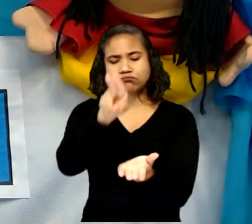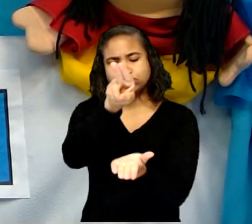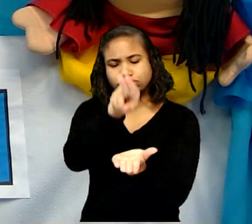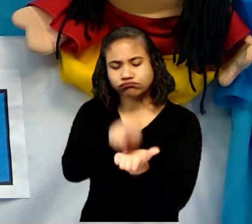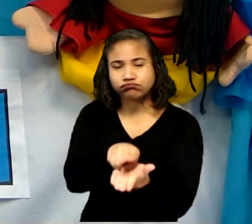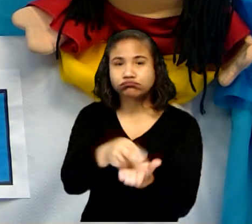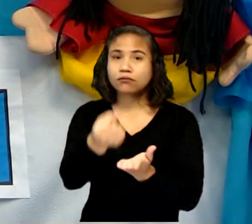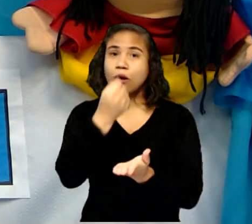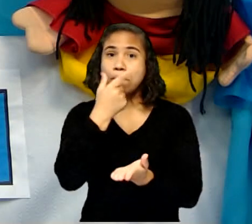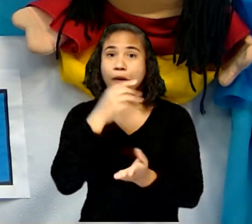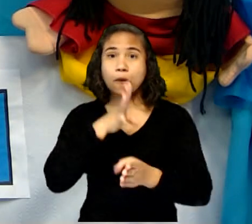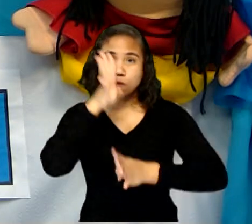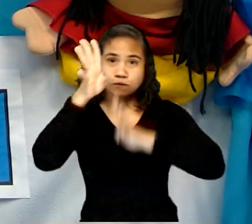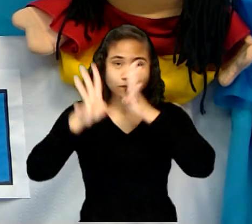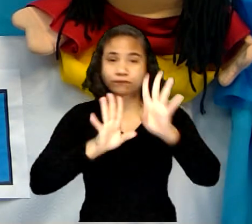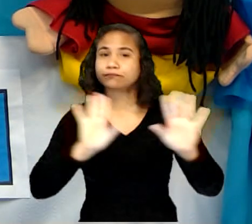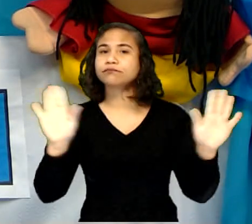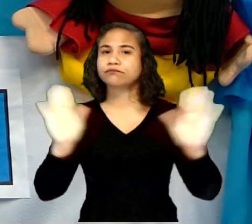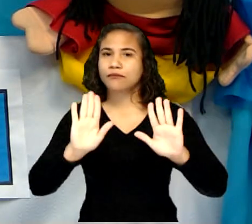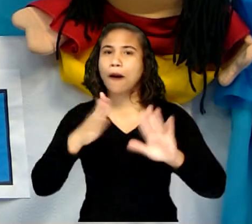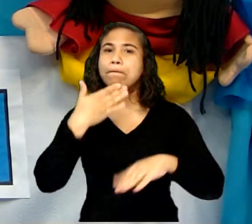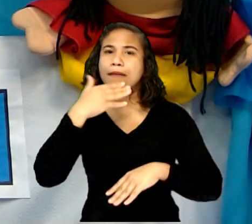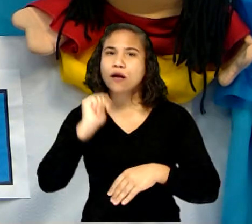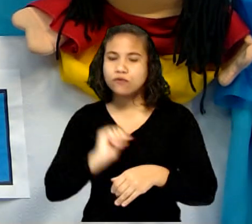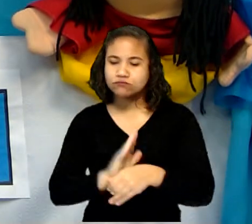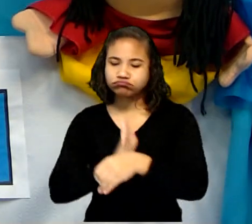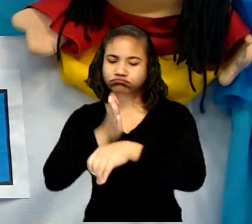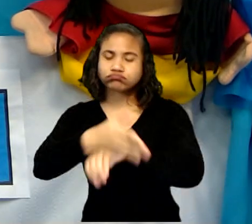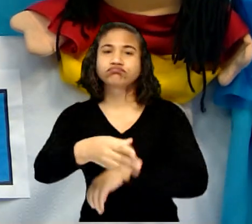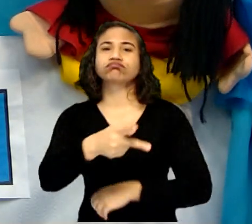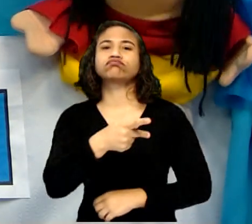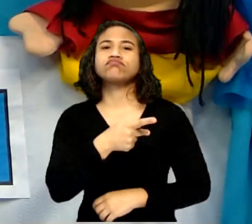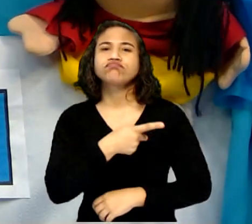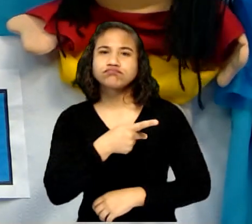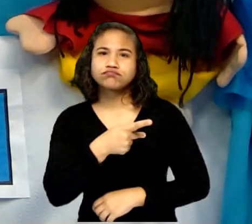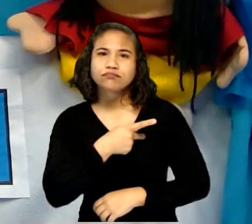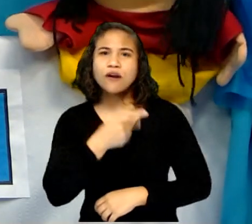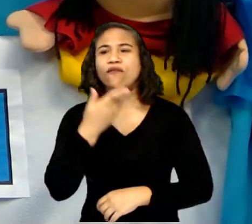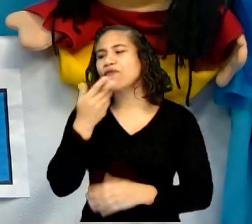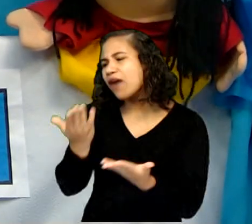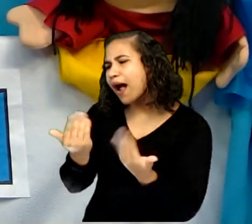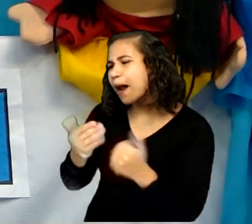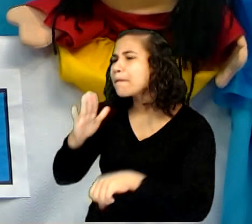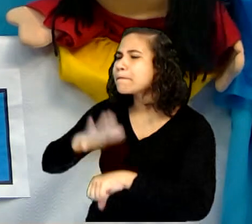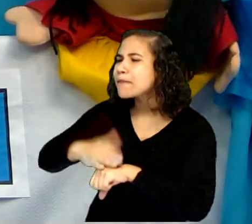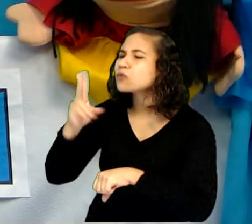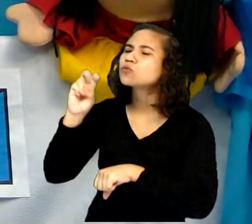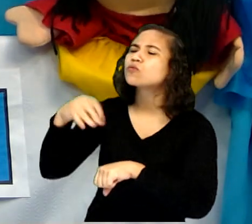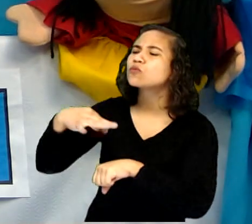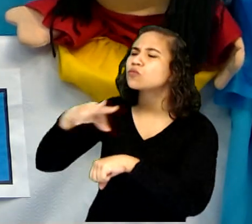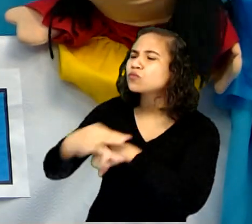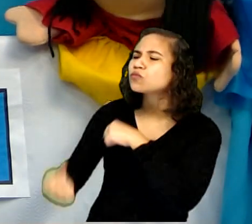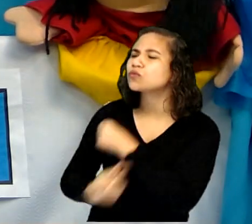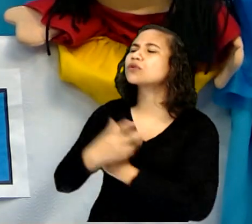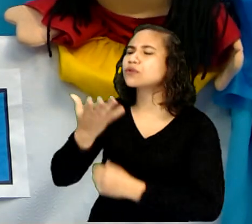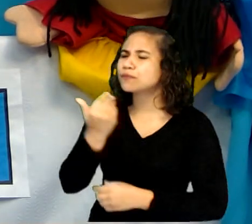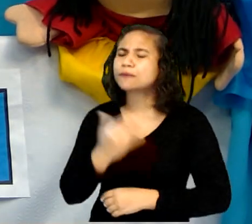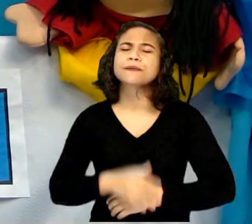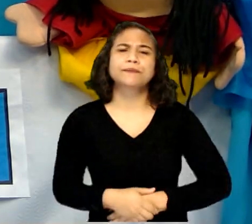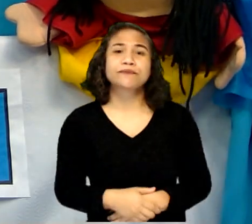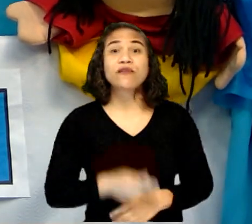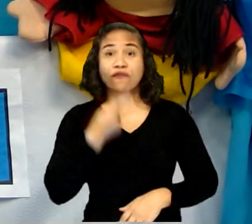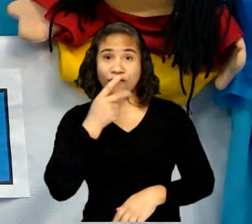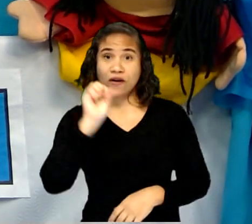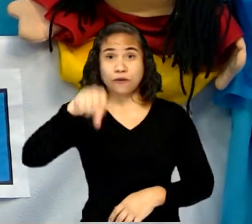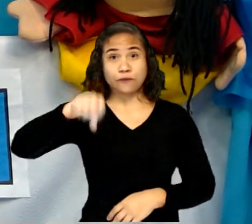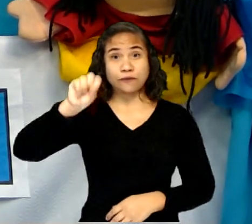automedicar. O melhor é ir no posto de saúde. Fala mais sobre esse danado desse mosquito, Edu. Falo